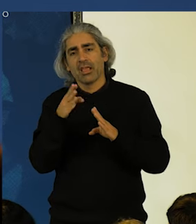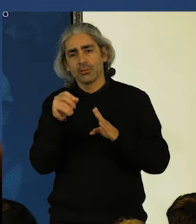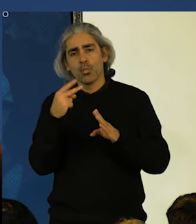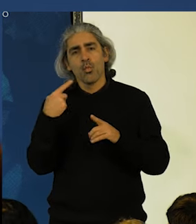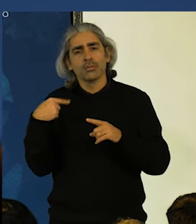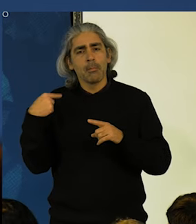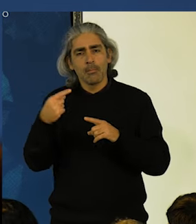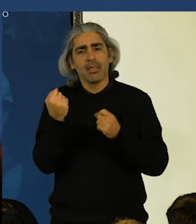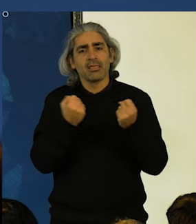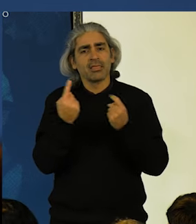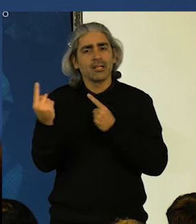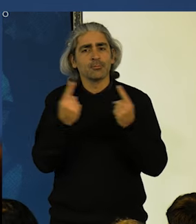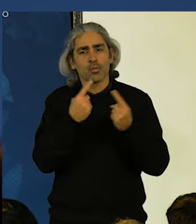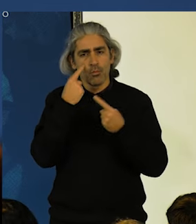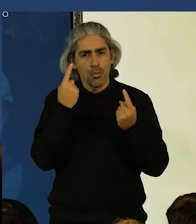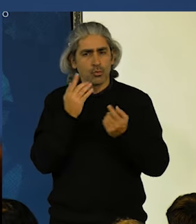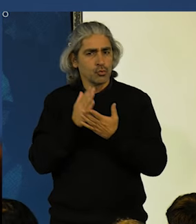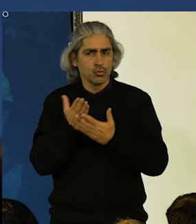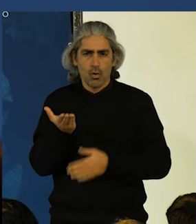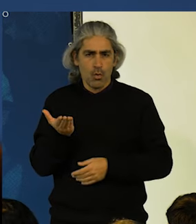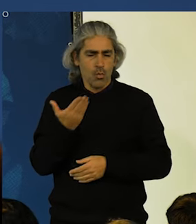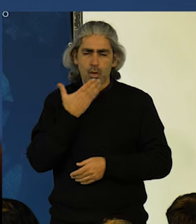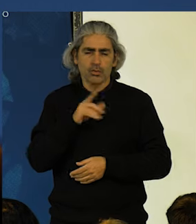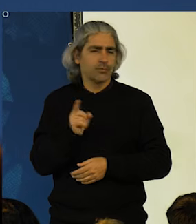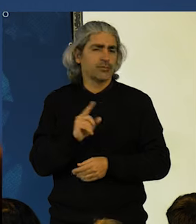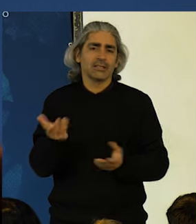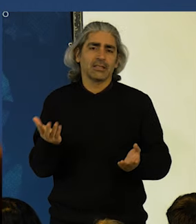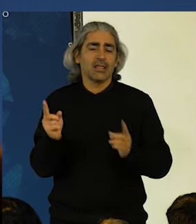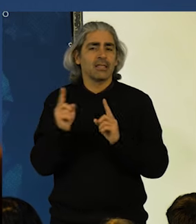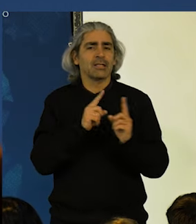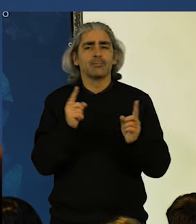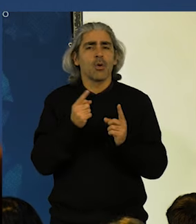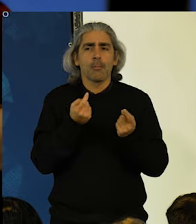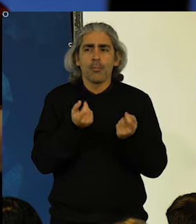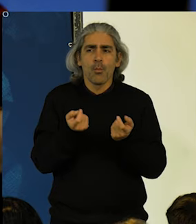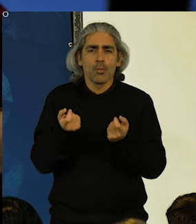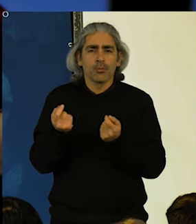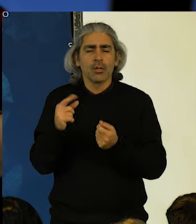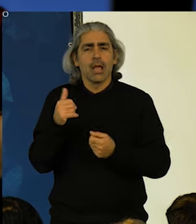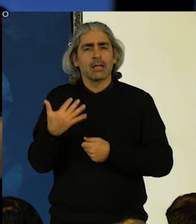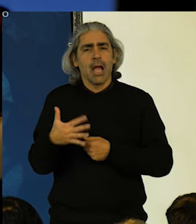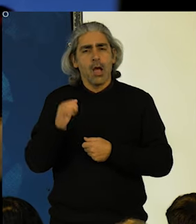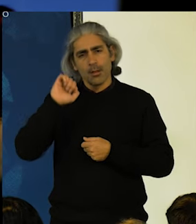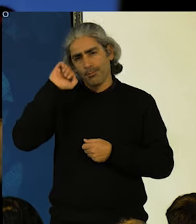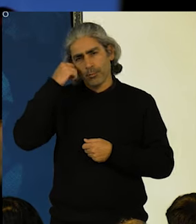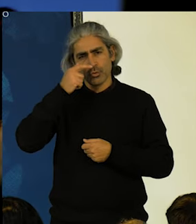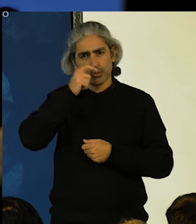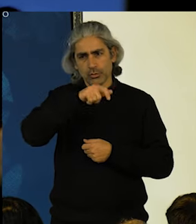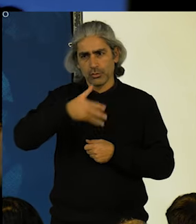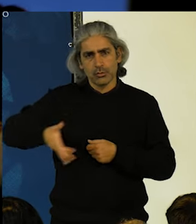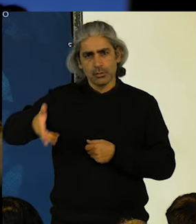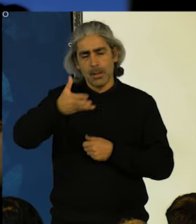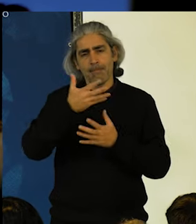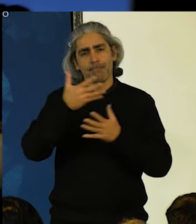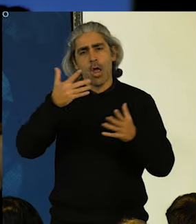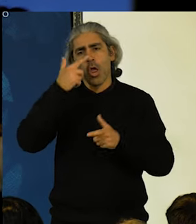diariamente os transportes públicos. Não é suficiente. Transportes pouco frequentes e caros prejudicam estes utentes e empurram